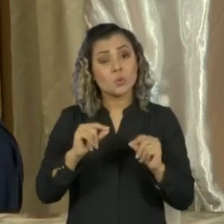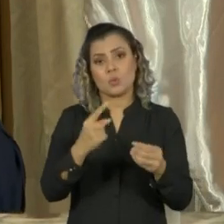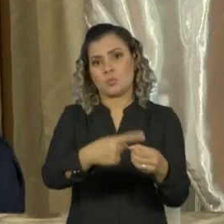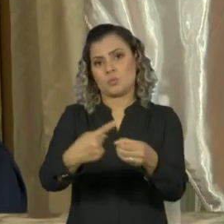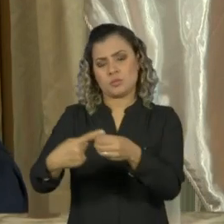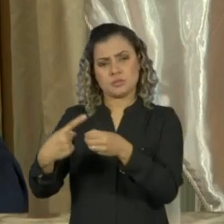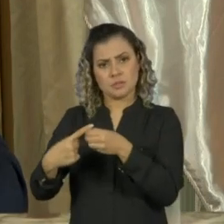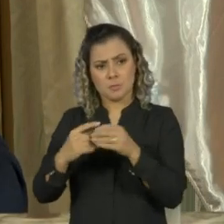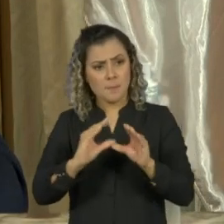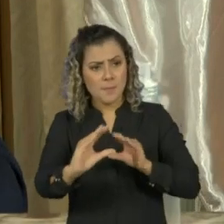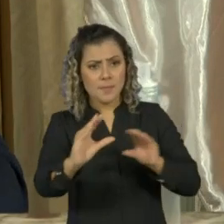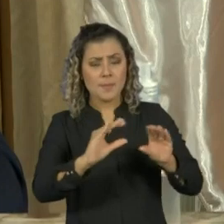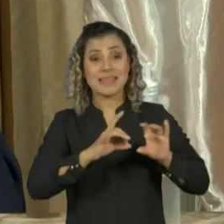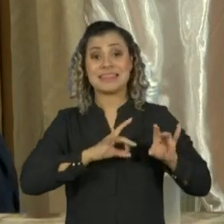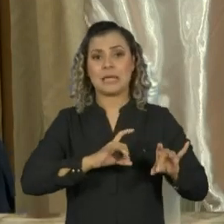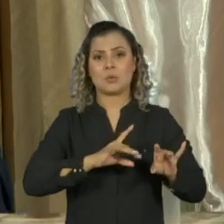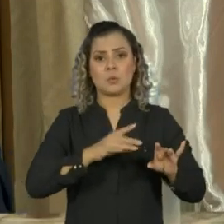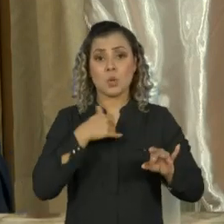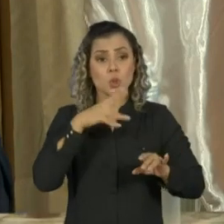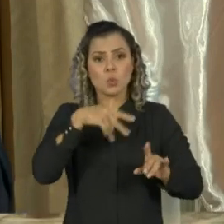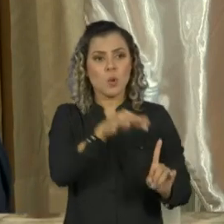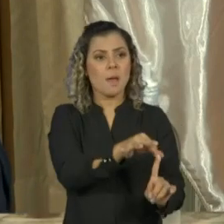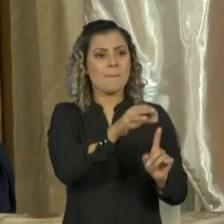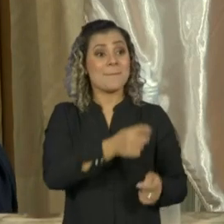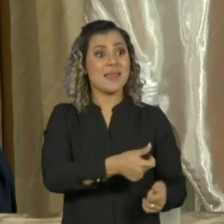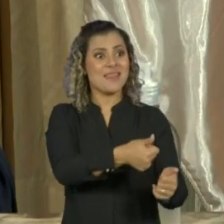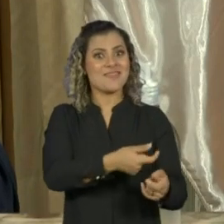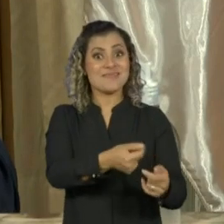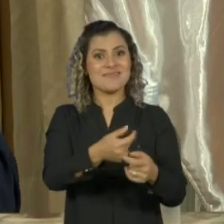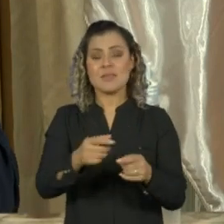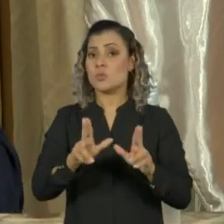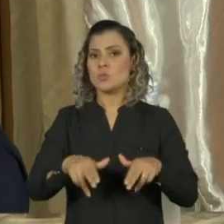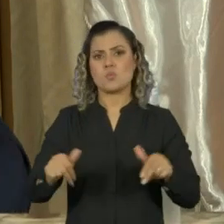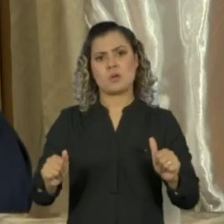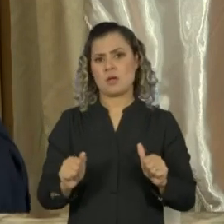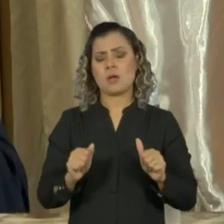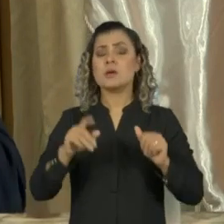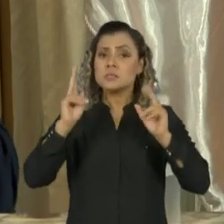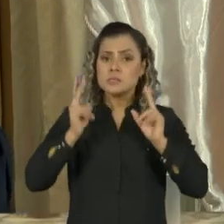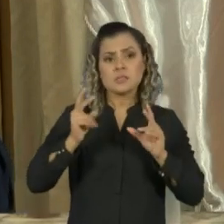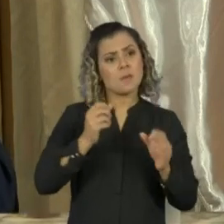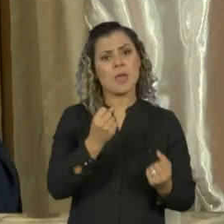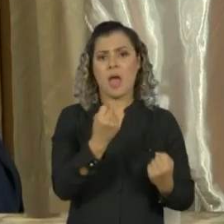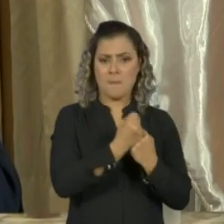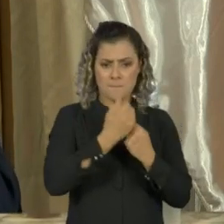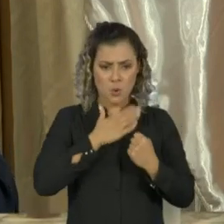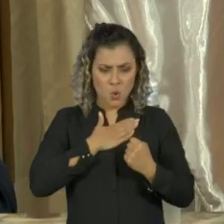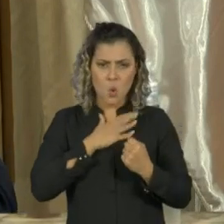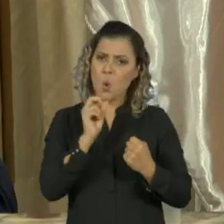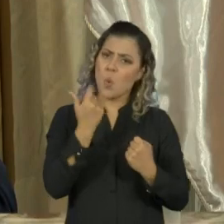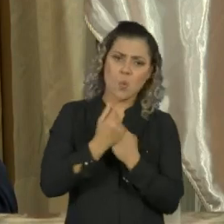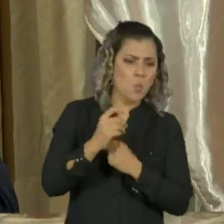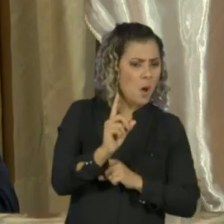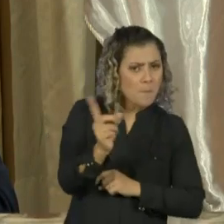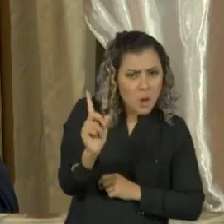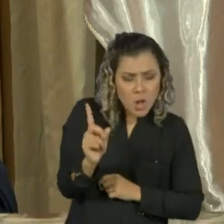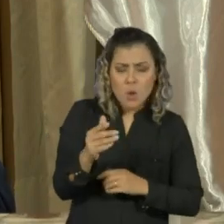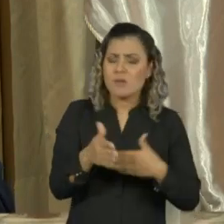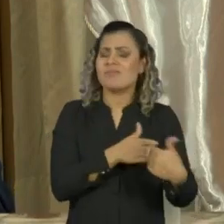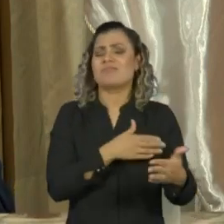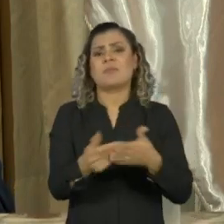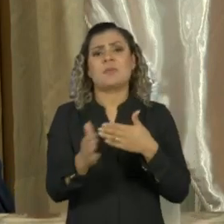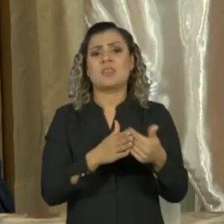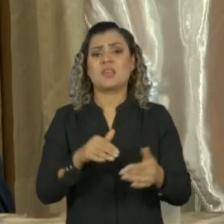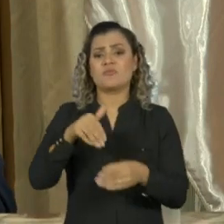privilegiei nenhum nem outro. Independente de partido político, independente de ter me apoiado ou não apoiado, independente das eleições